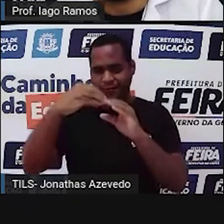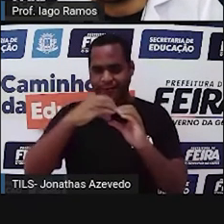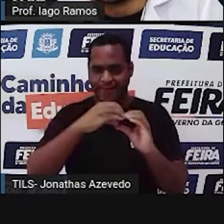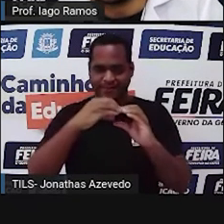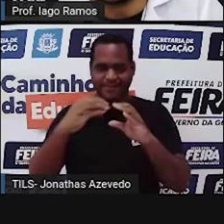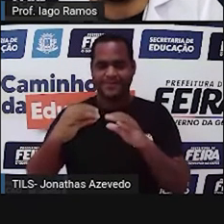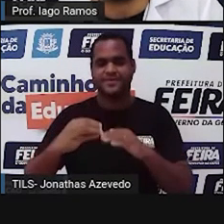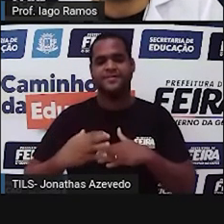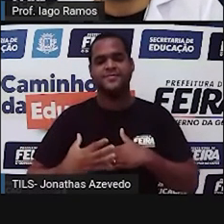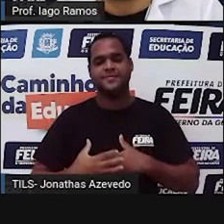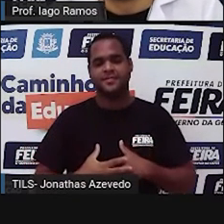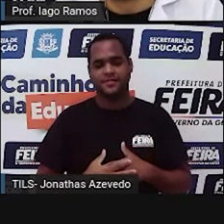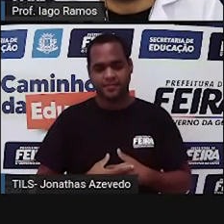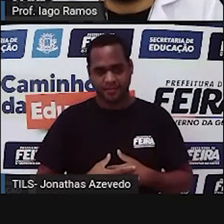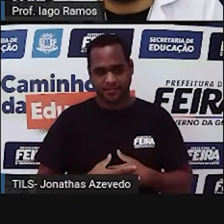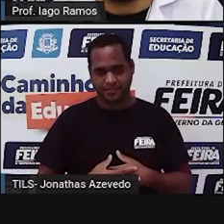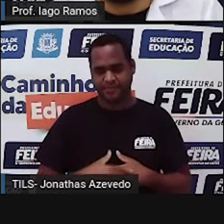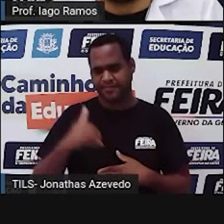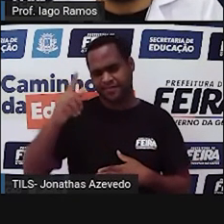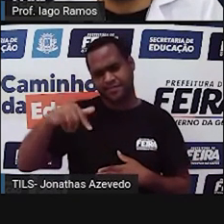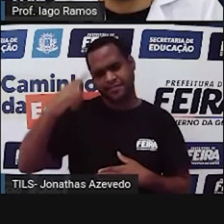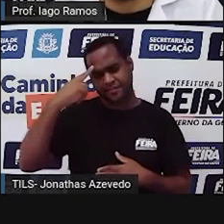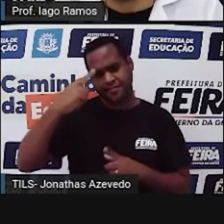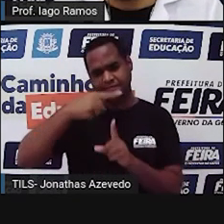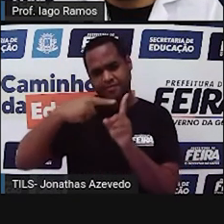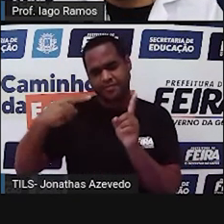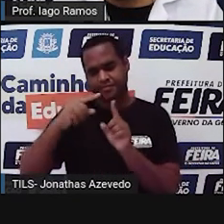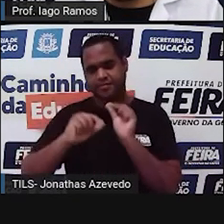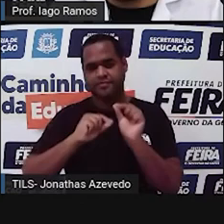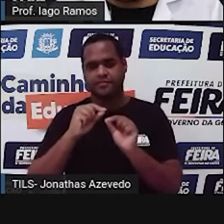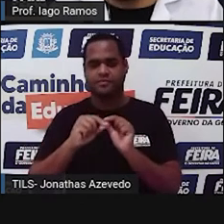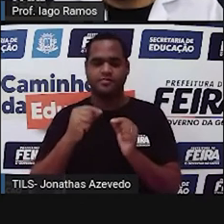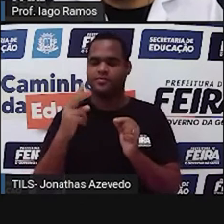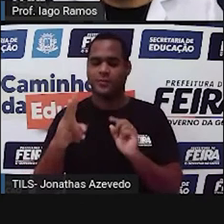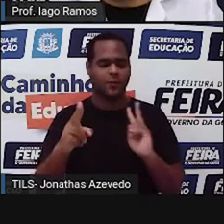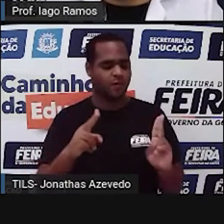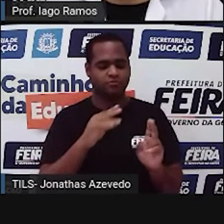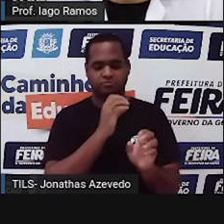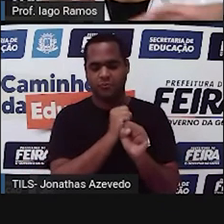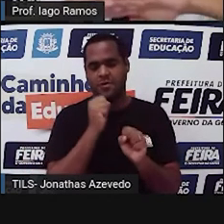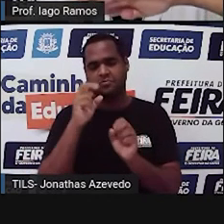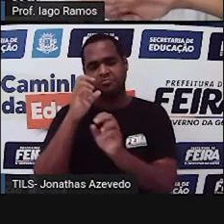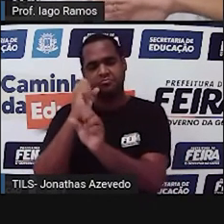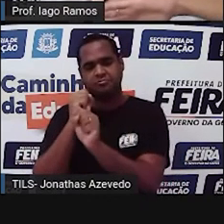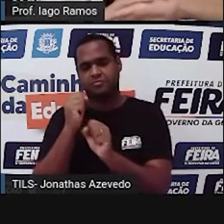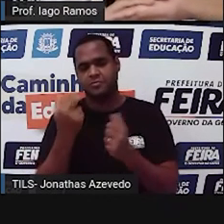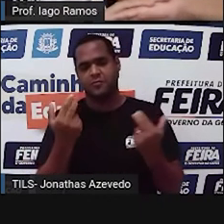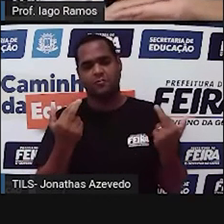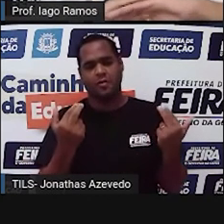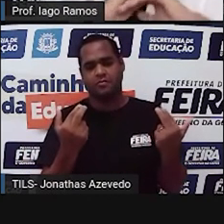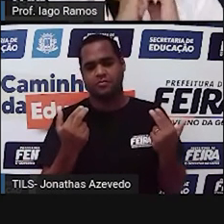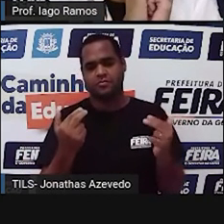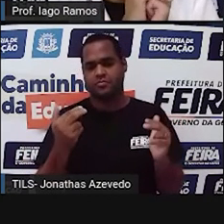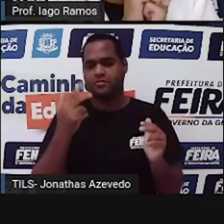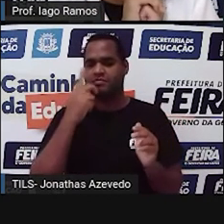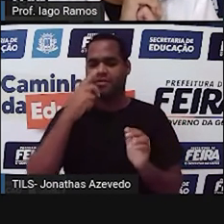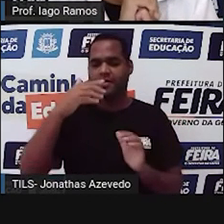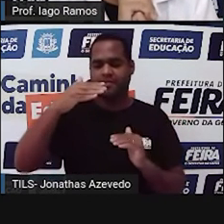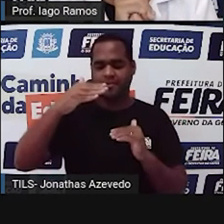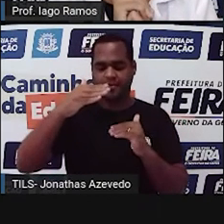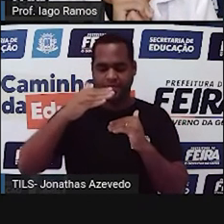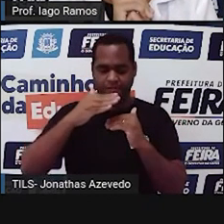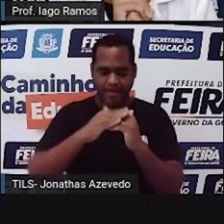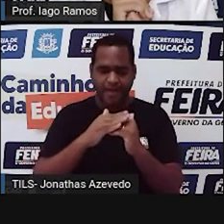Esses são semelhantes por quê? Porque a gente vê as mesmas medidas, e se a gente botar um por cima do outro, eles se